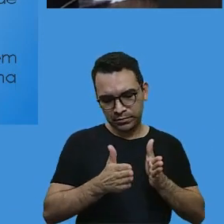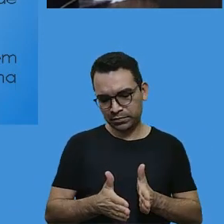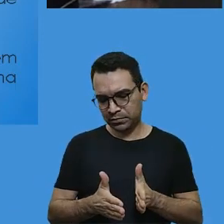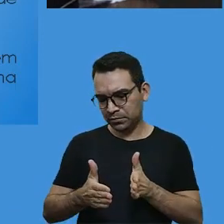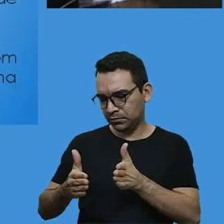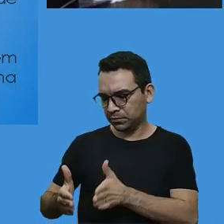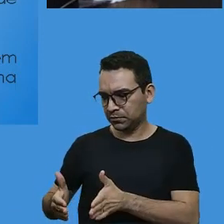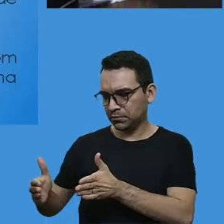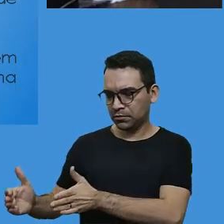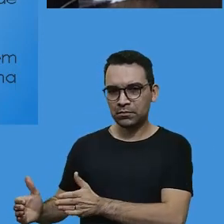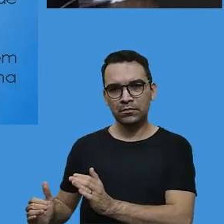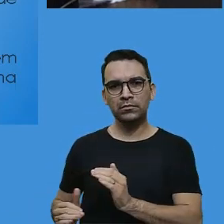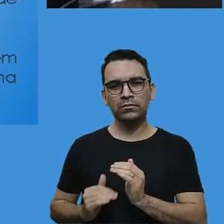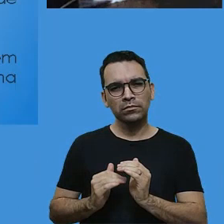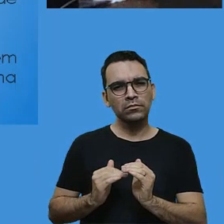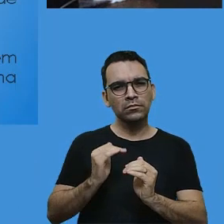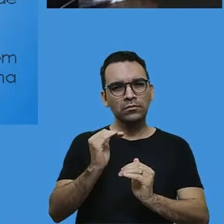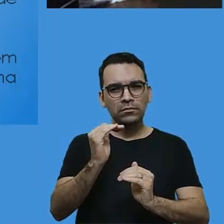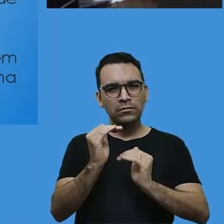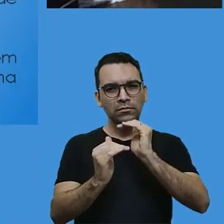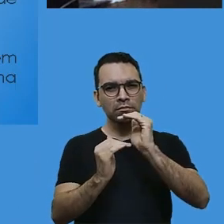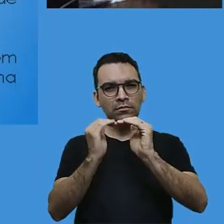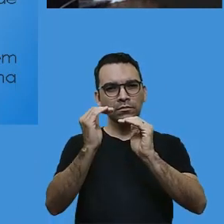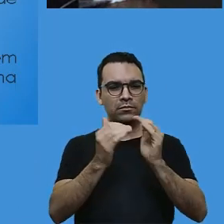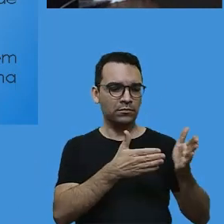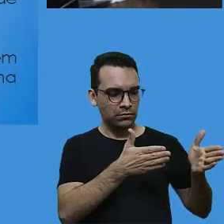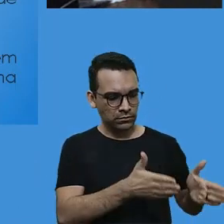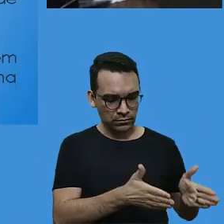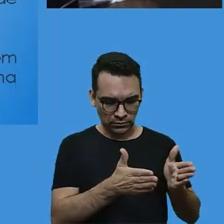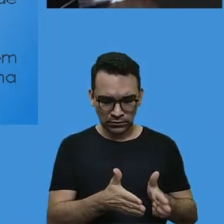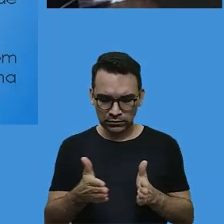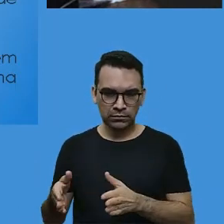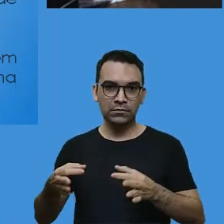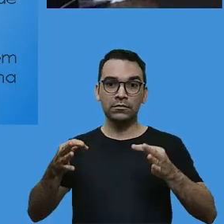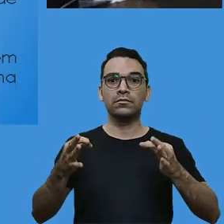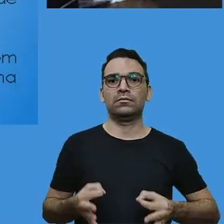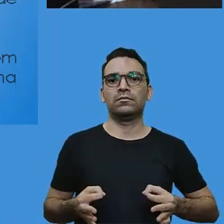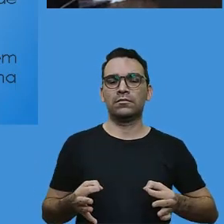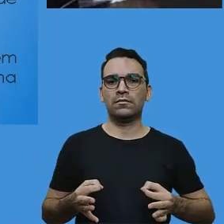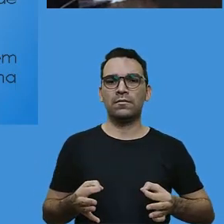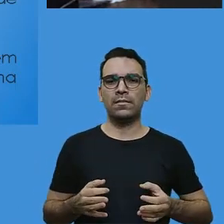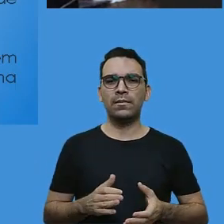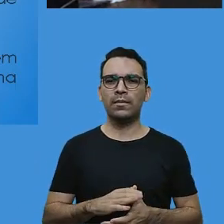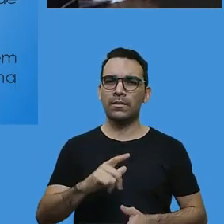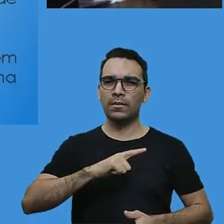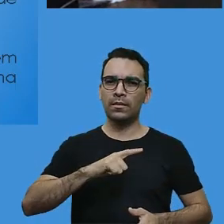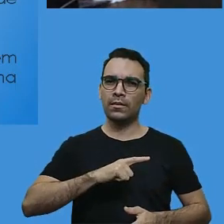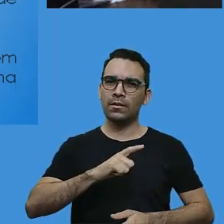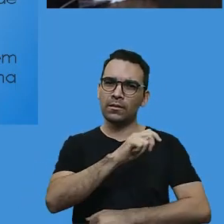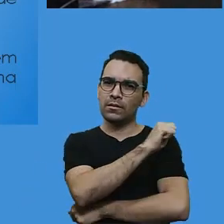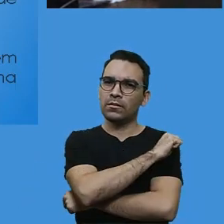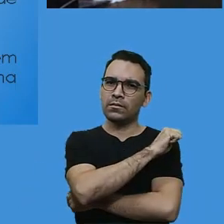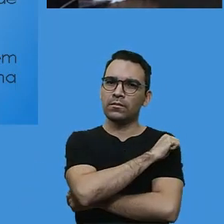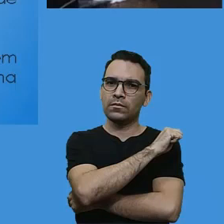entre elas. Então, assim, nós teremos alunos com vários níveis de